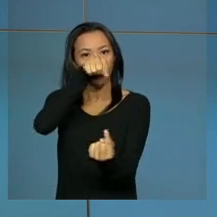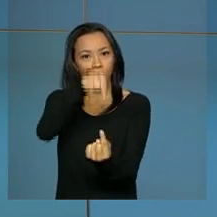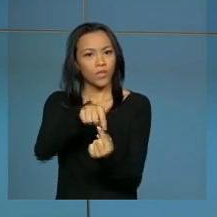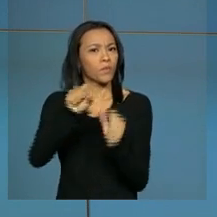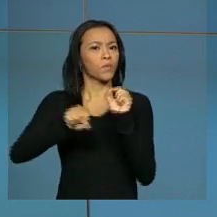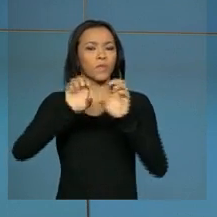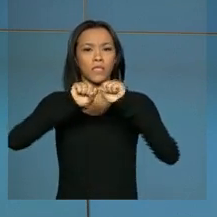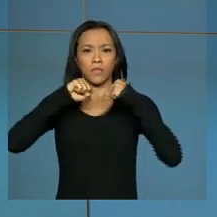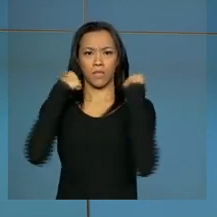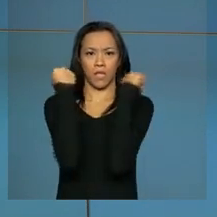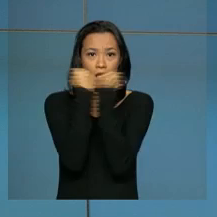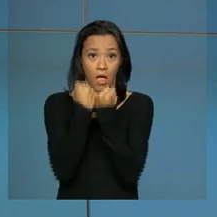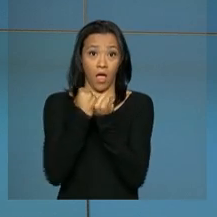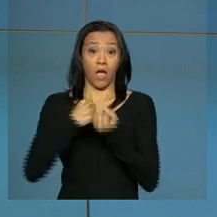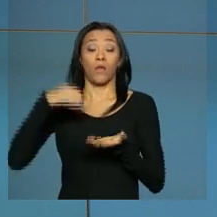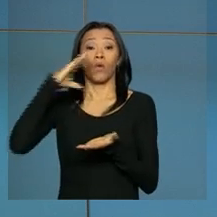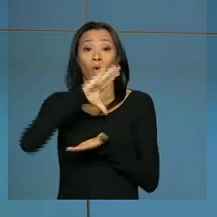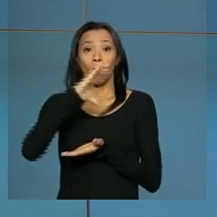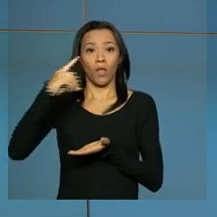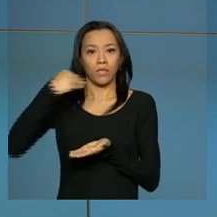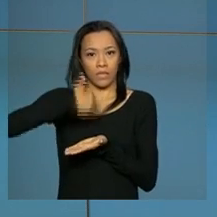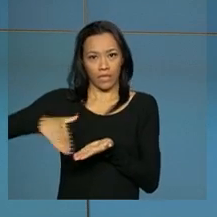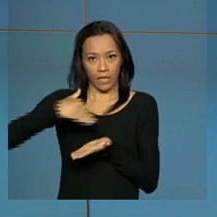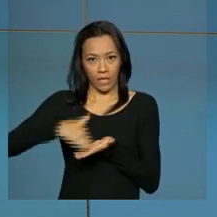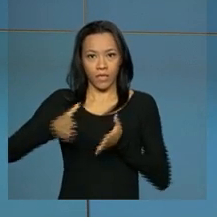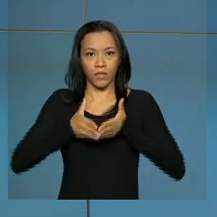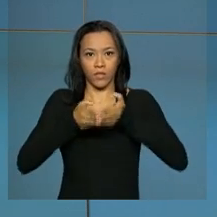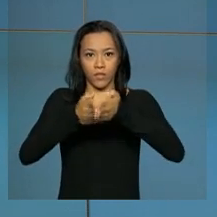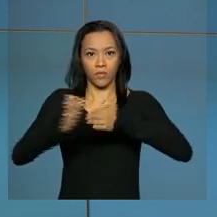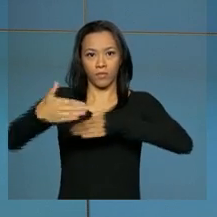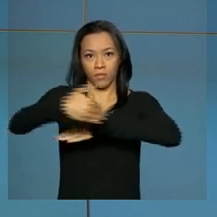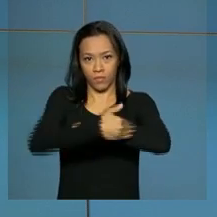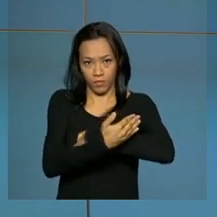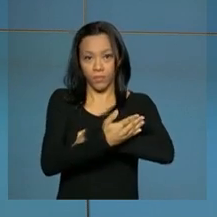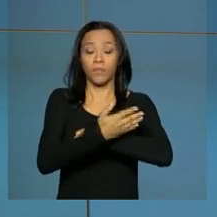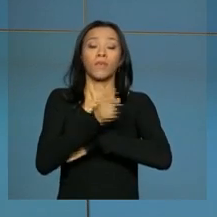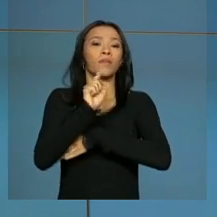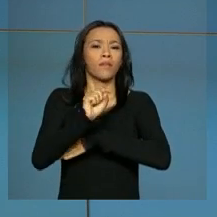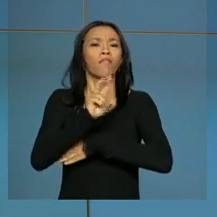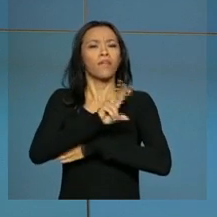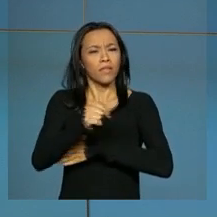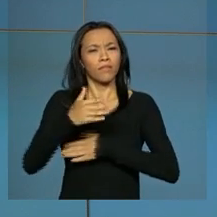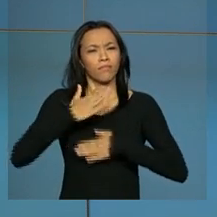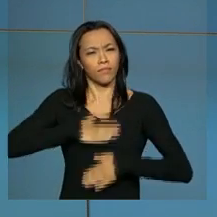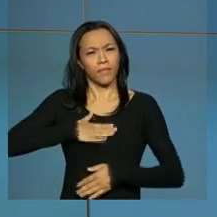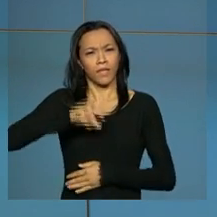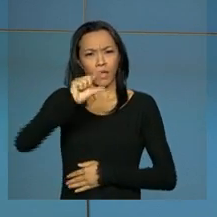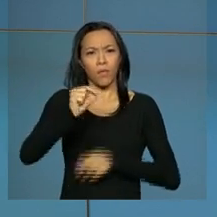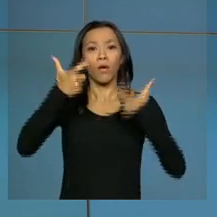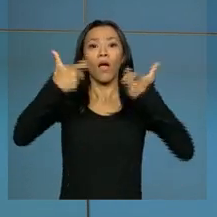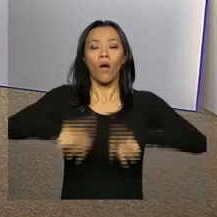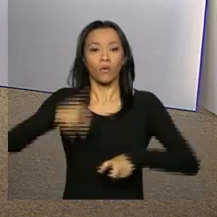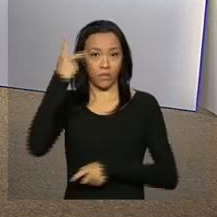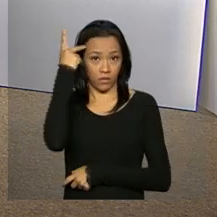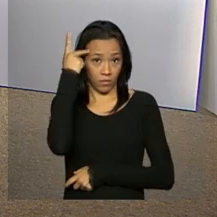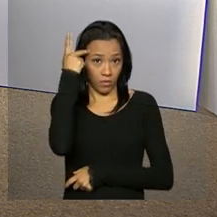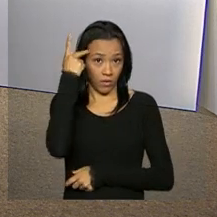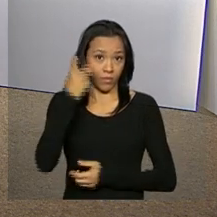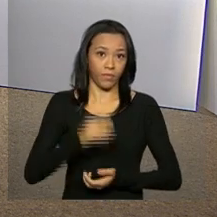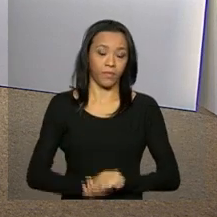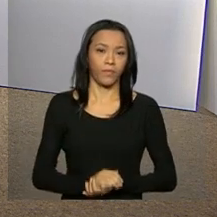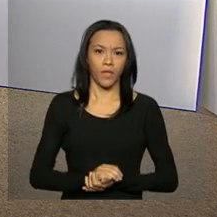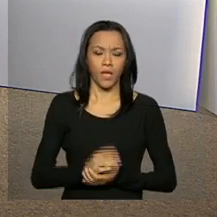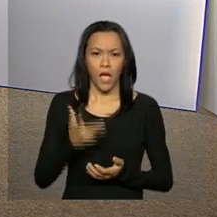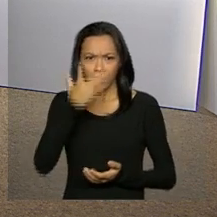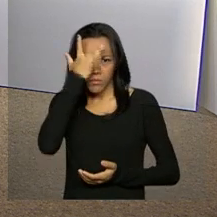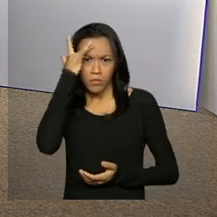seminário coordenado pela Secretaria de Portos da Presidência da República e que vai ser realizado daqui a pouco em São Paulo. E